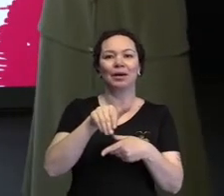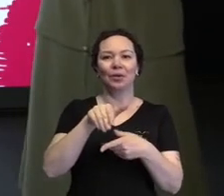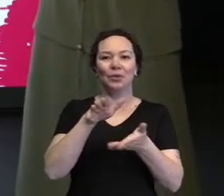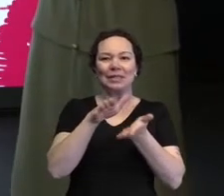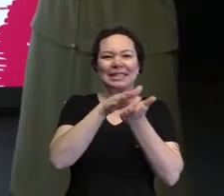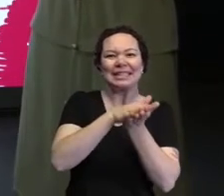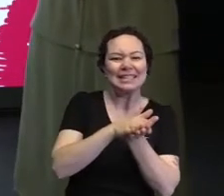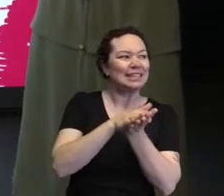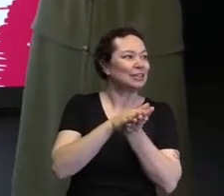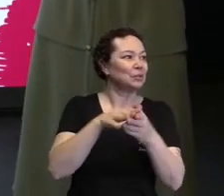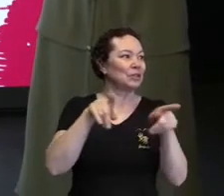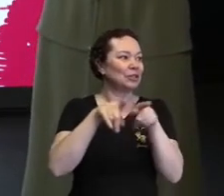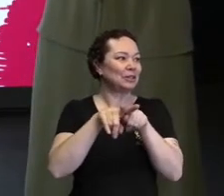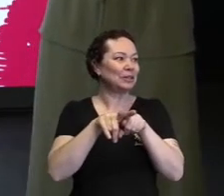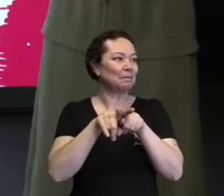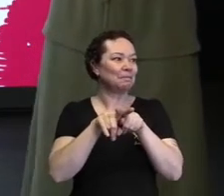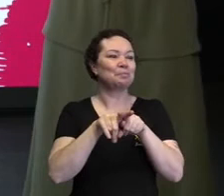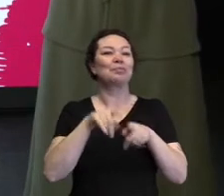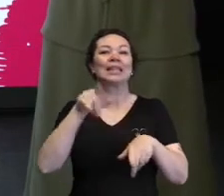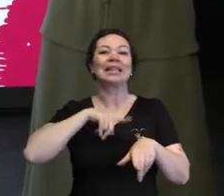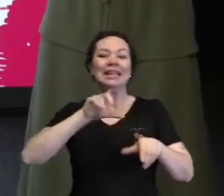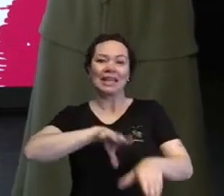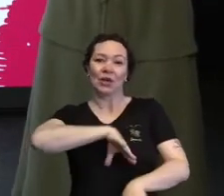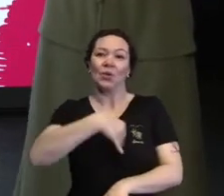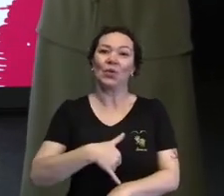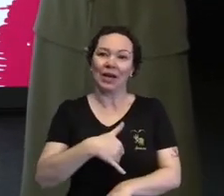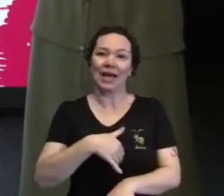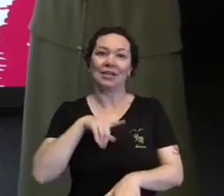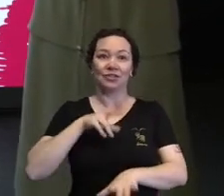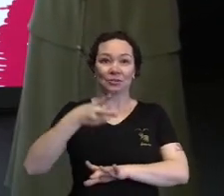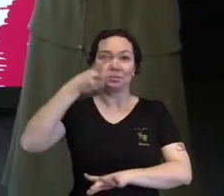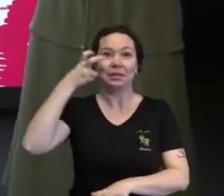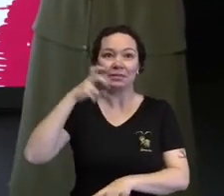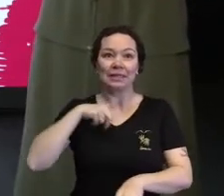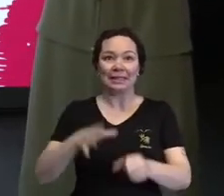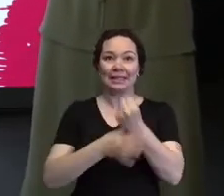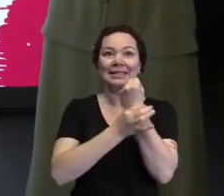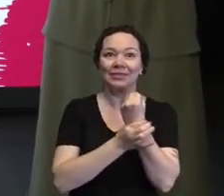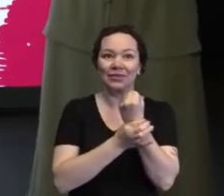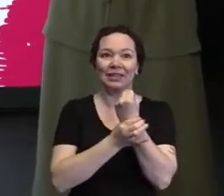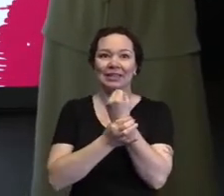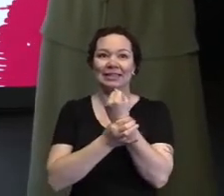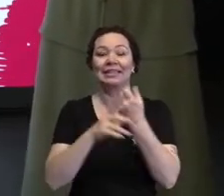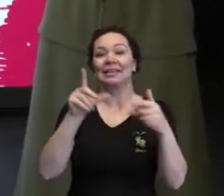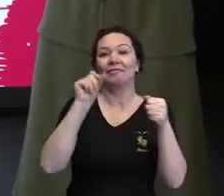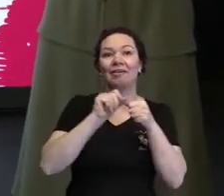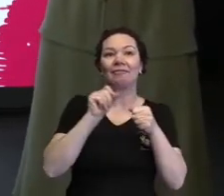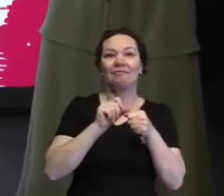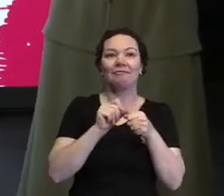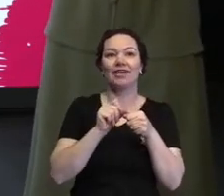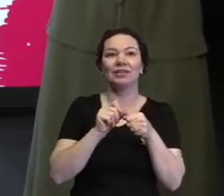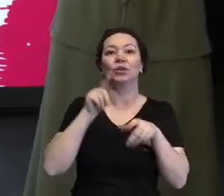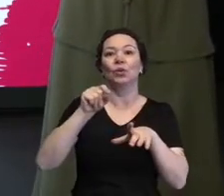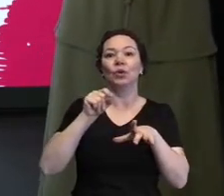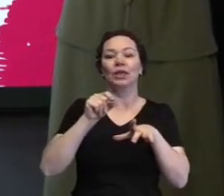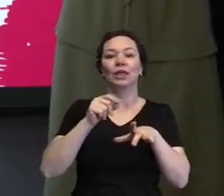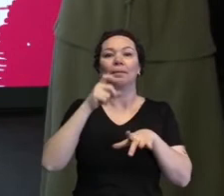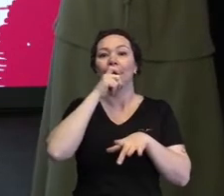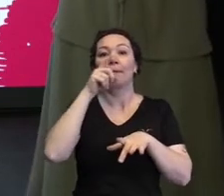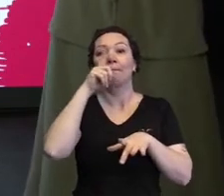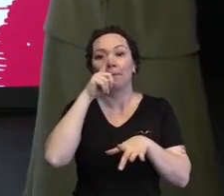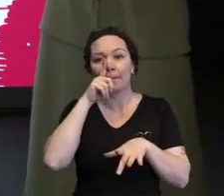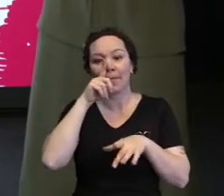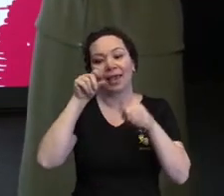social que a gente quer deixar. Ter a coragem de ter um filho e ter a segurança de que a gente não vai, provavelmente, dar o que os nossos pais dão,